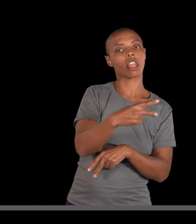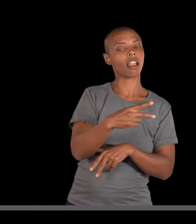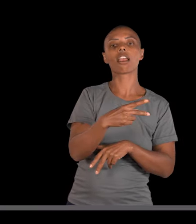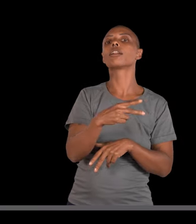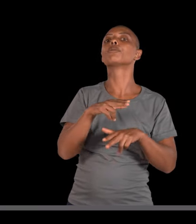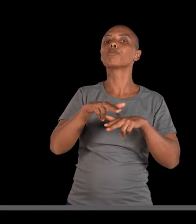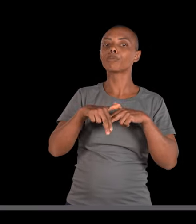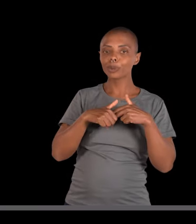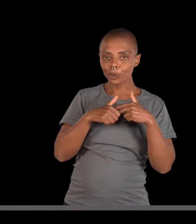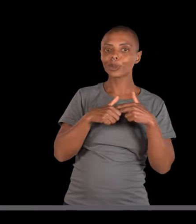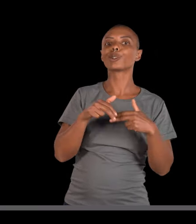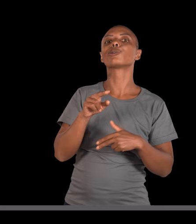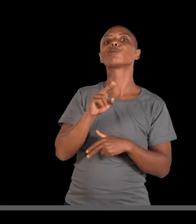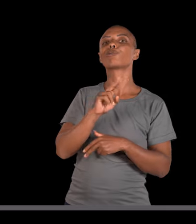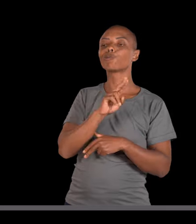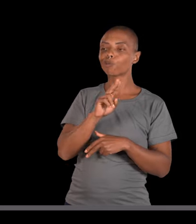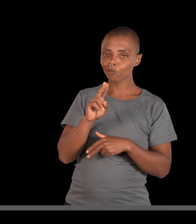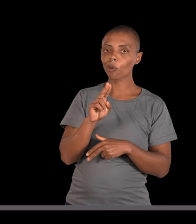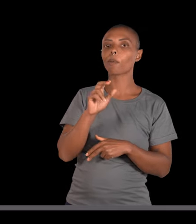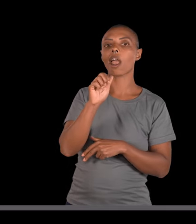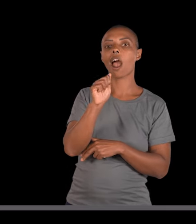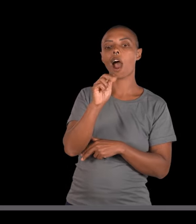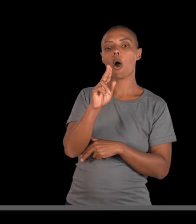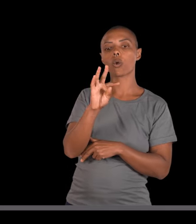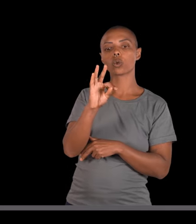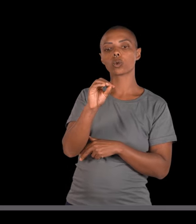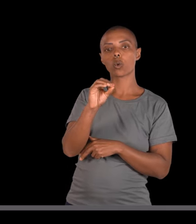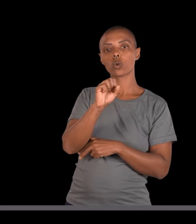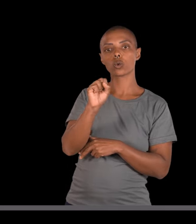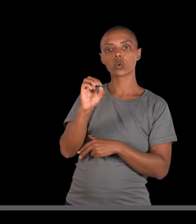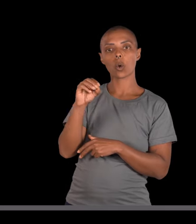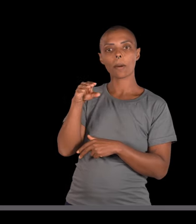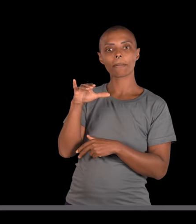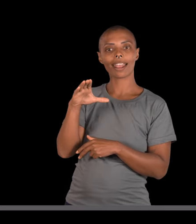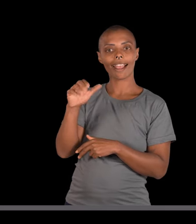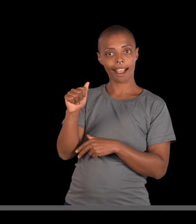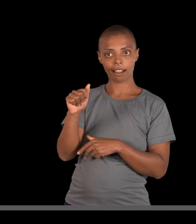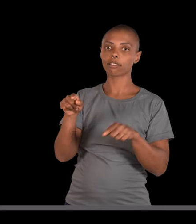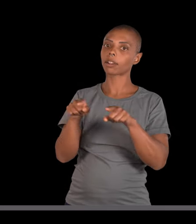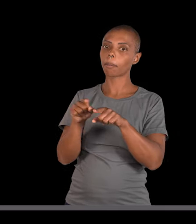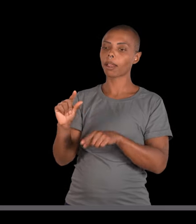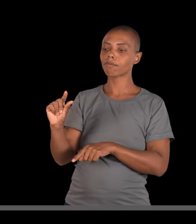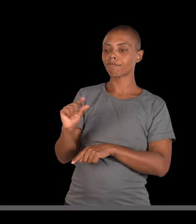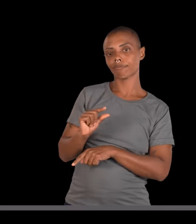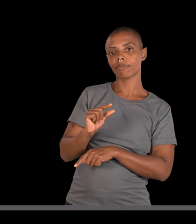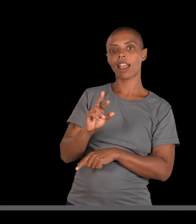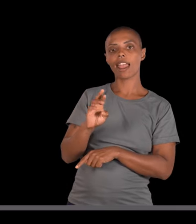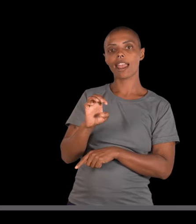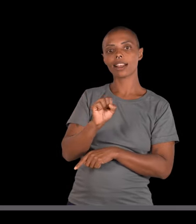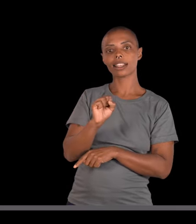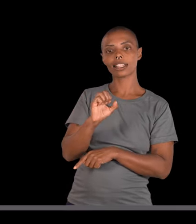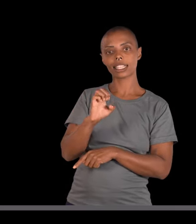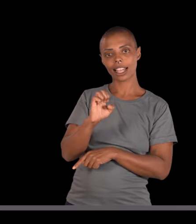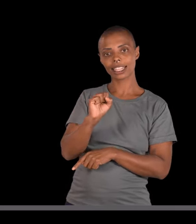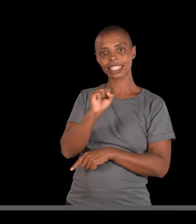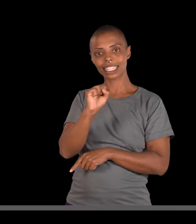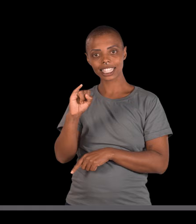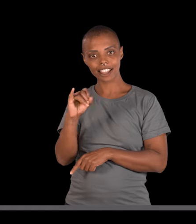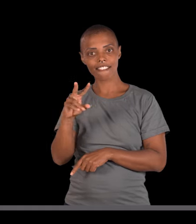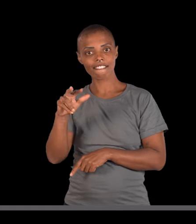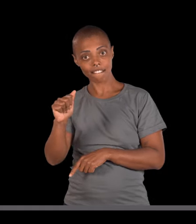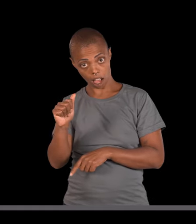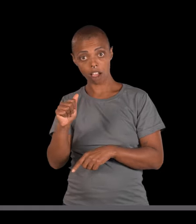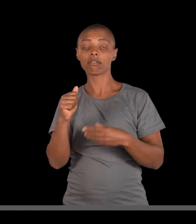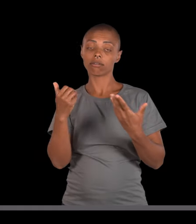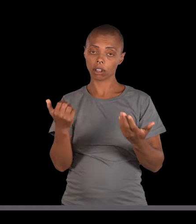indivíduo. E por isso, que ela é chamada de herança autossômica. E recessiva. Dando uma